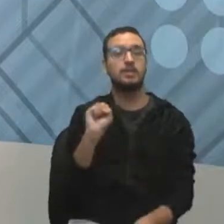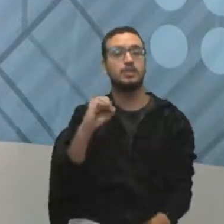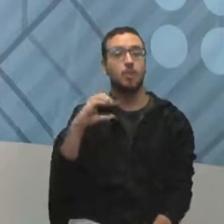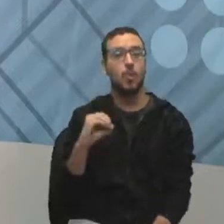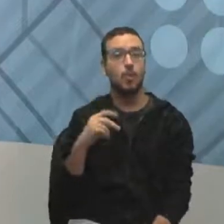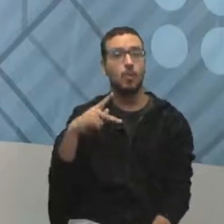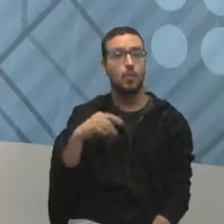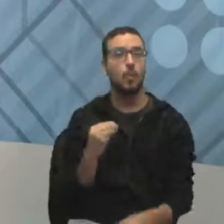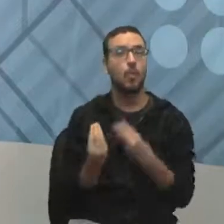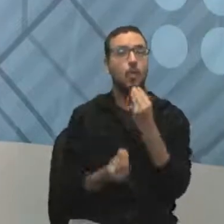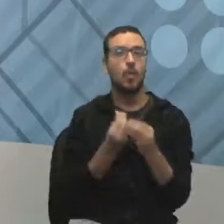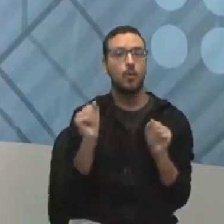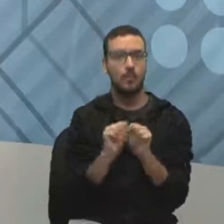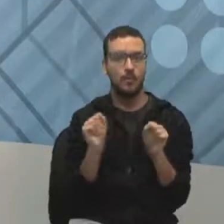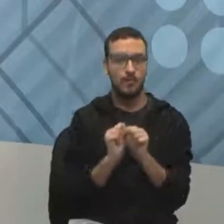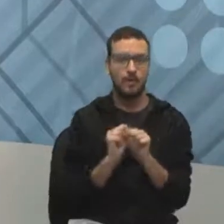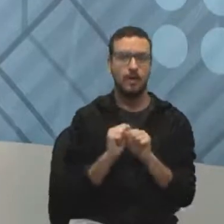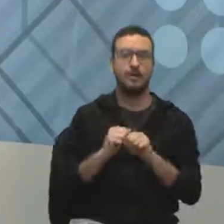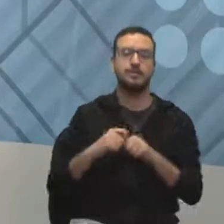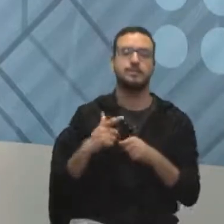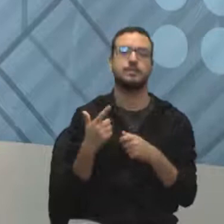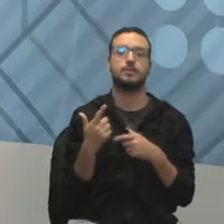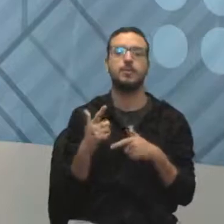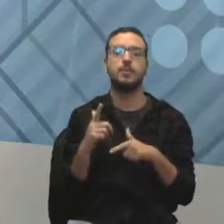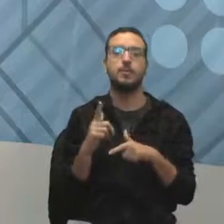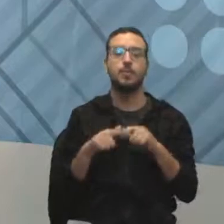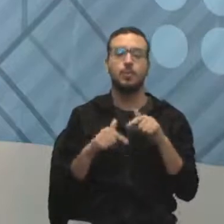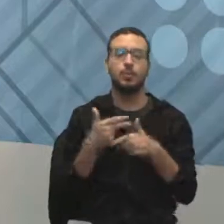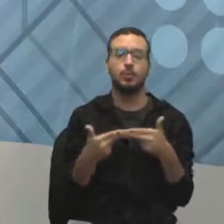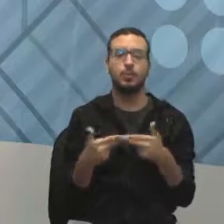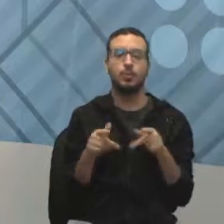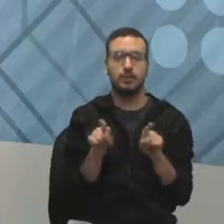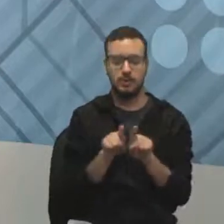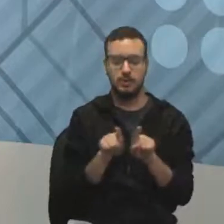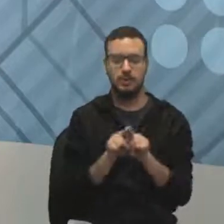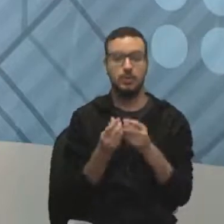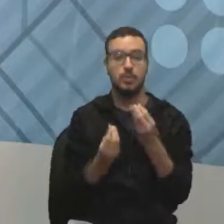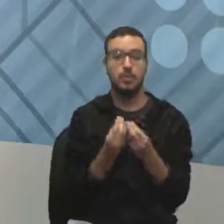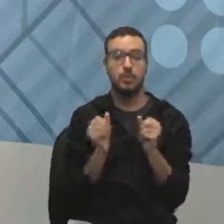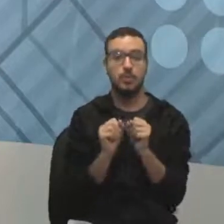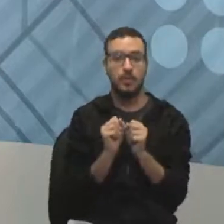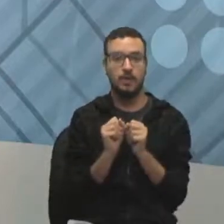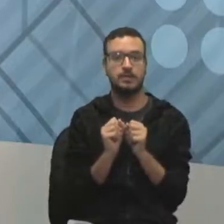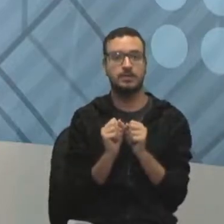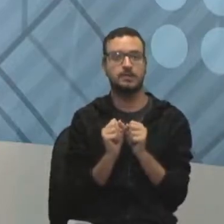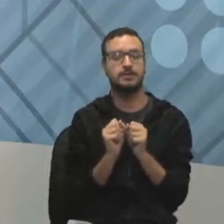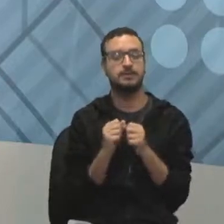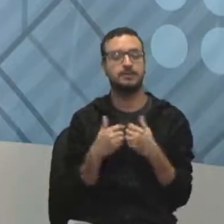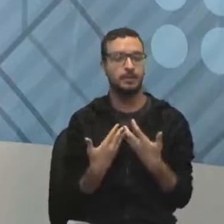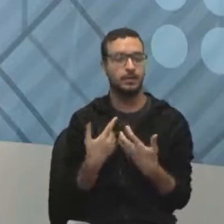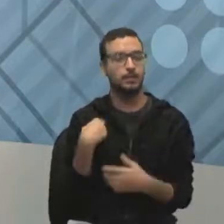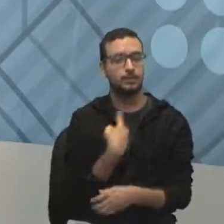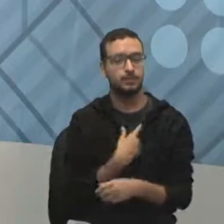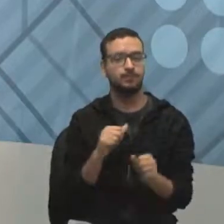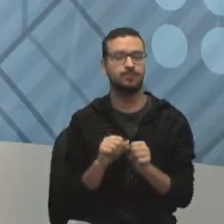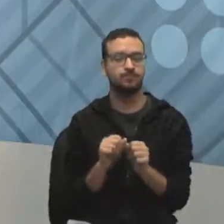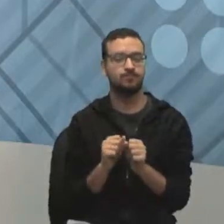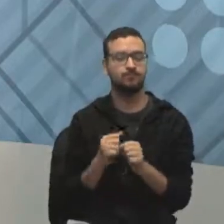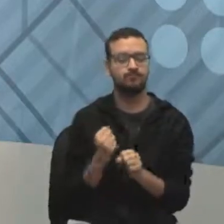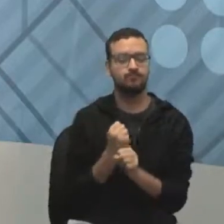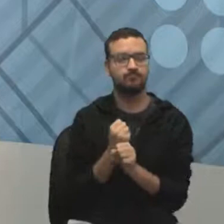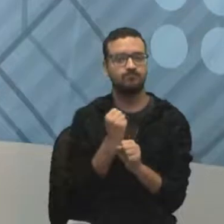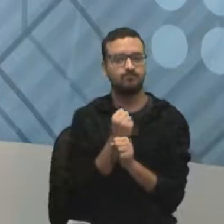produto através do projeto e o que fazer, que era o produto em si. E trabalhamos a elaboração do nosso